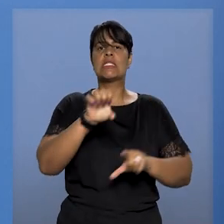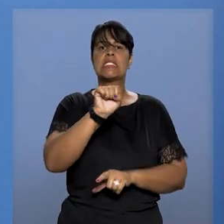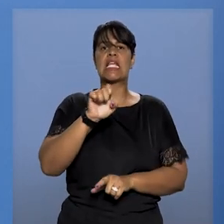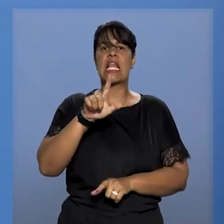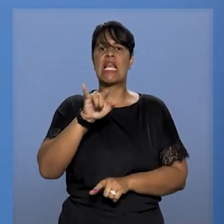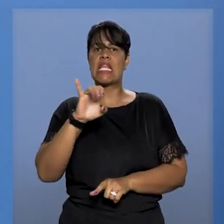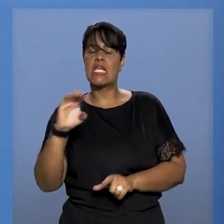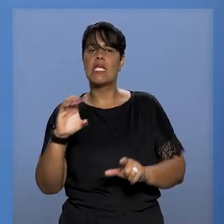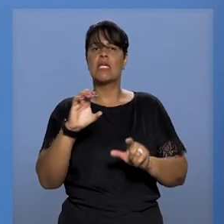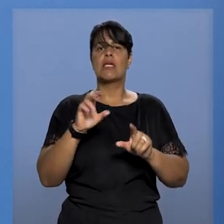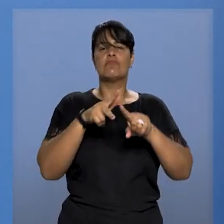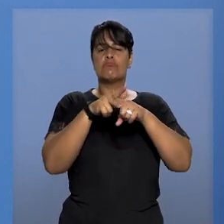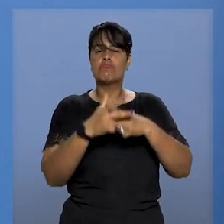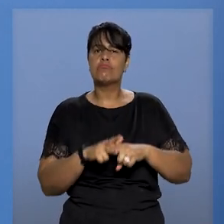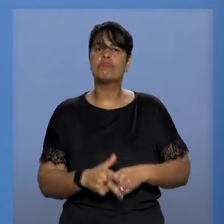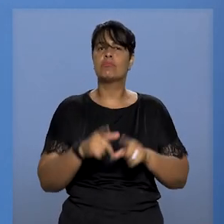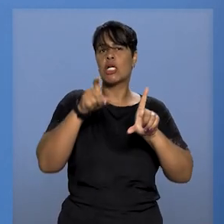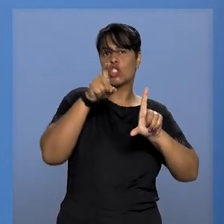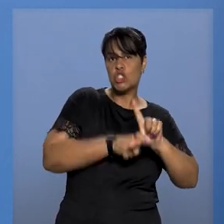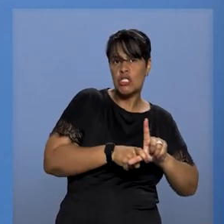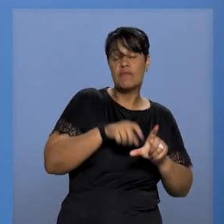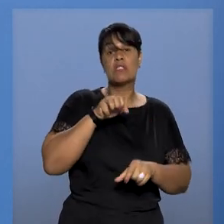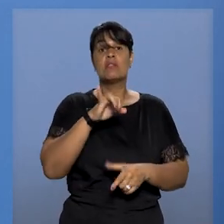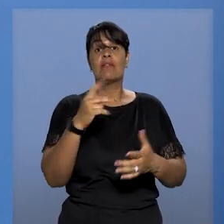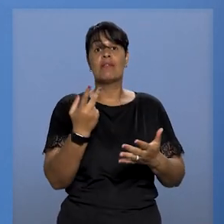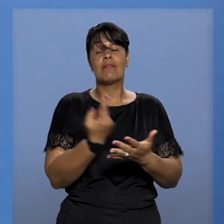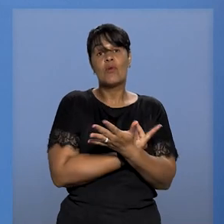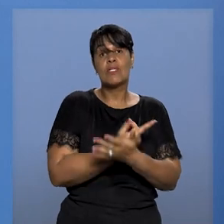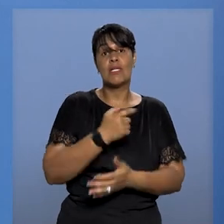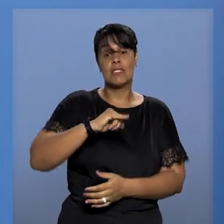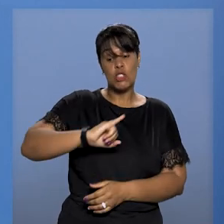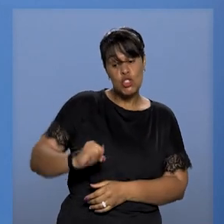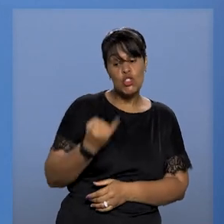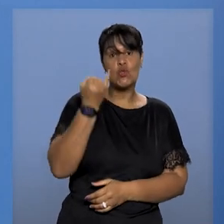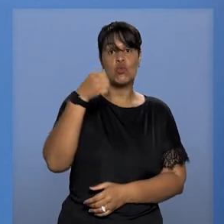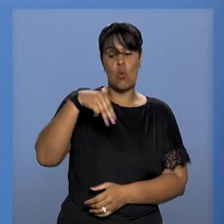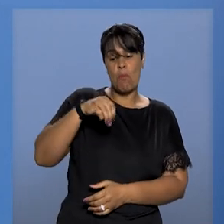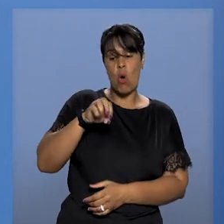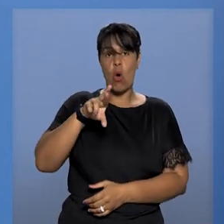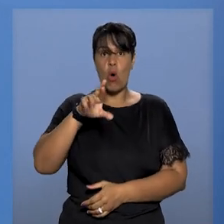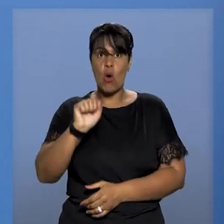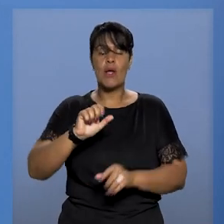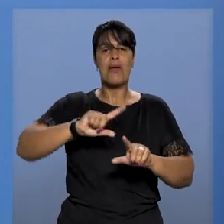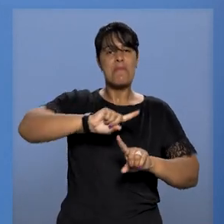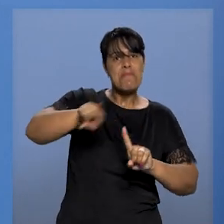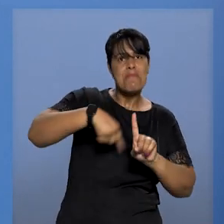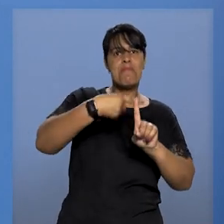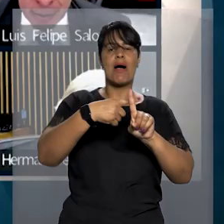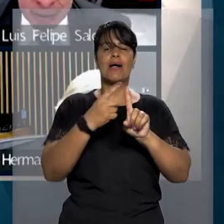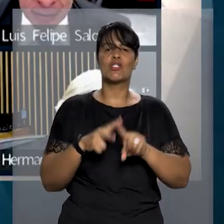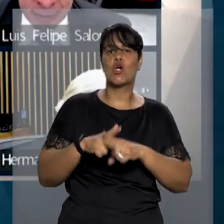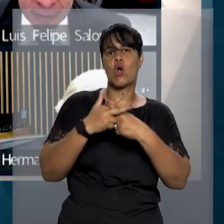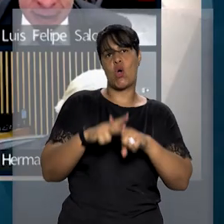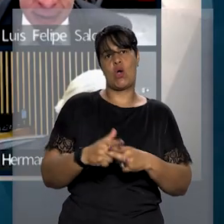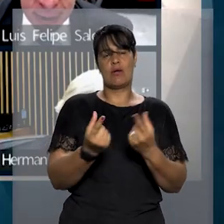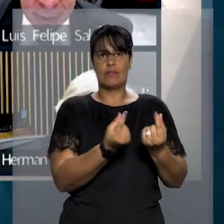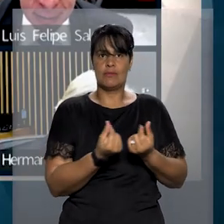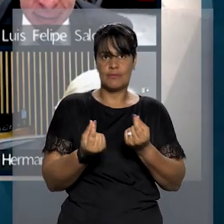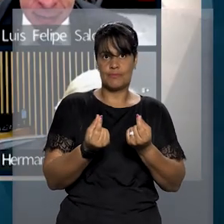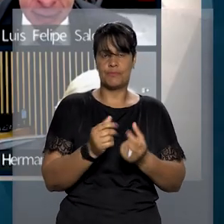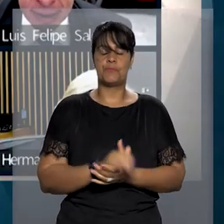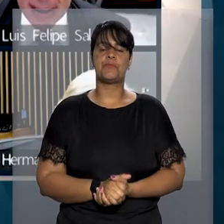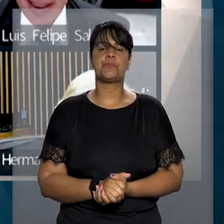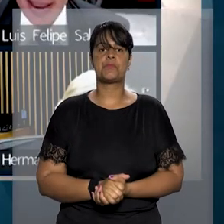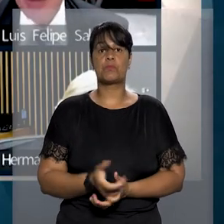correção de dívidas civis, no lugar da incidência de juros de mora mais correção monetária. O relator do